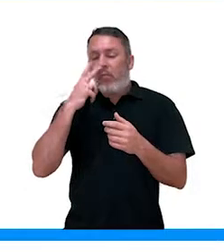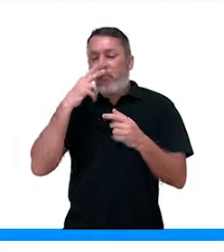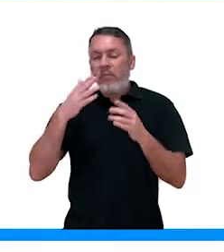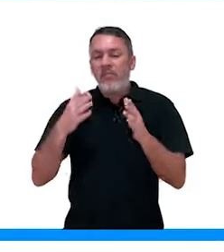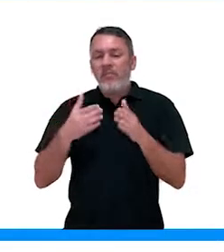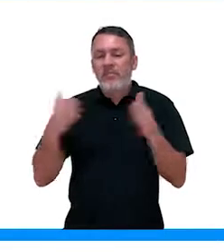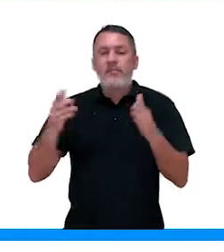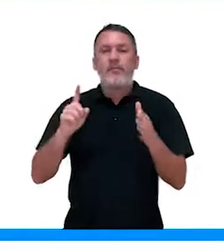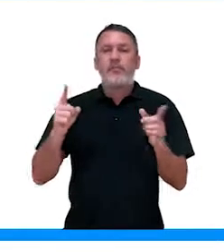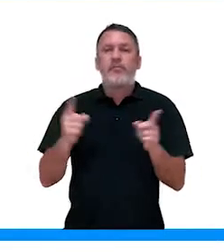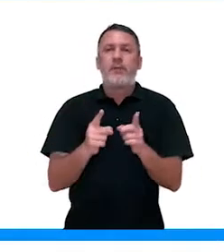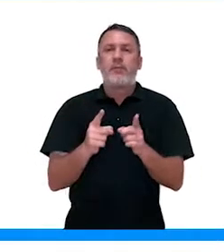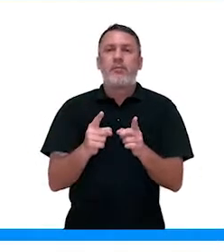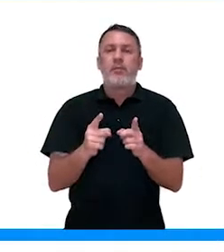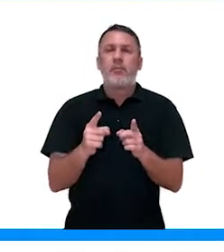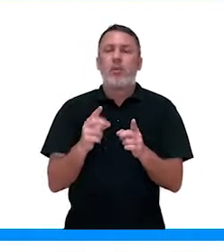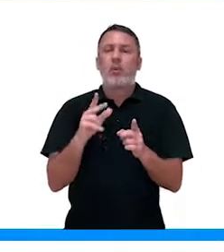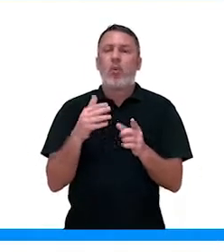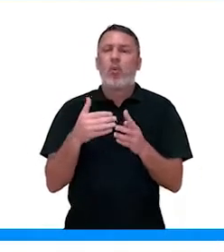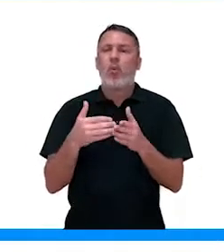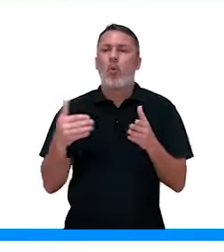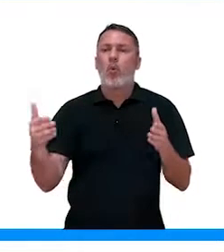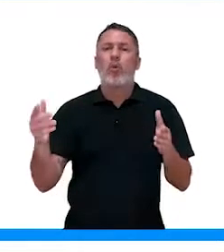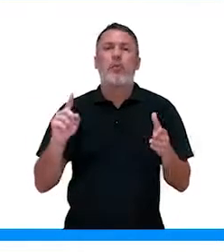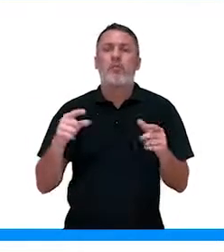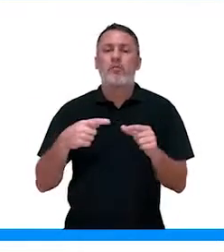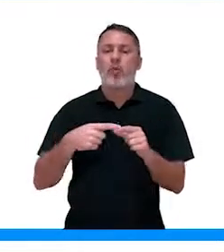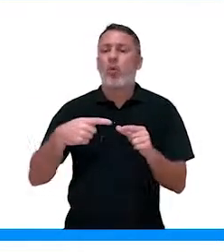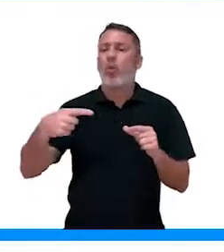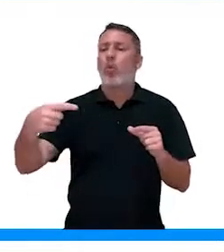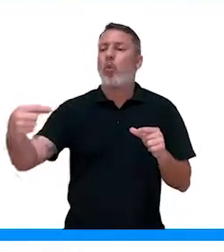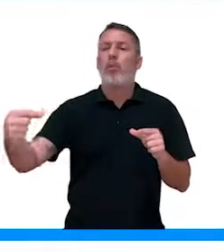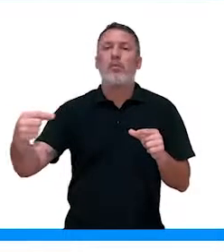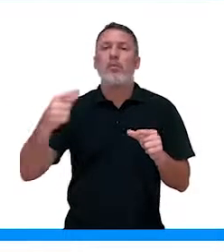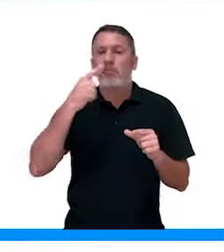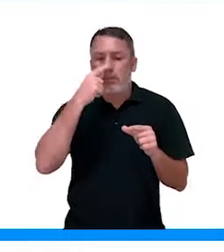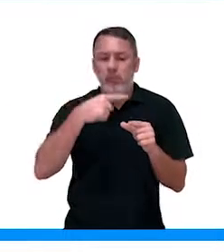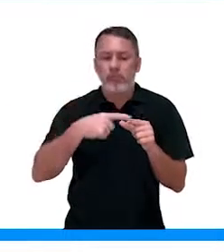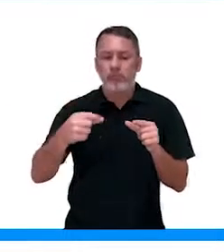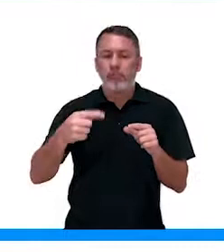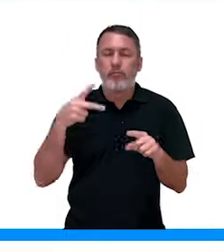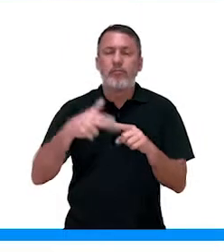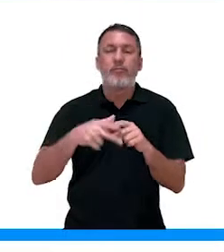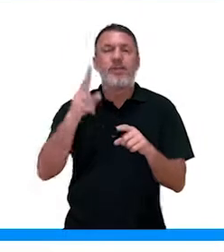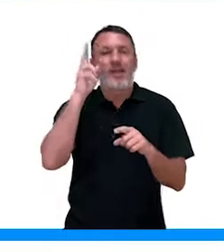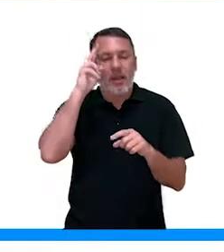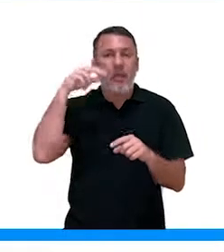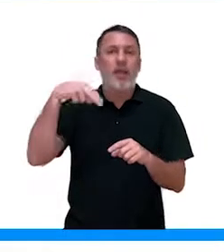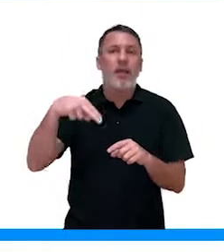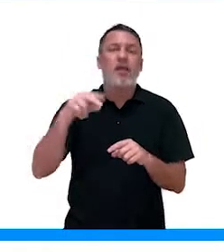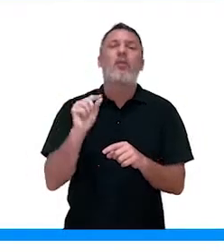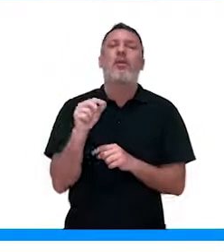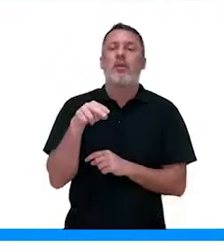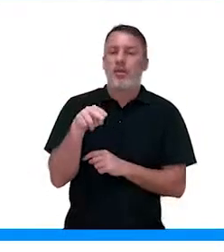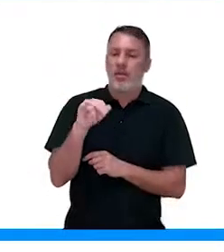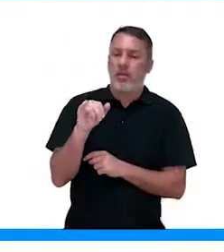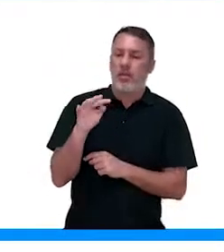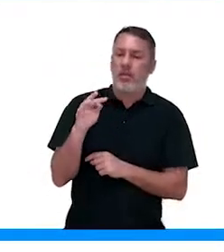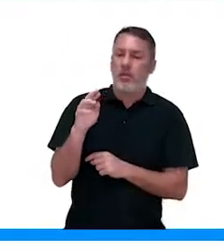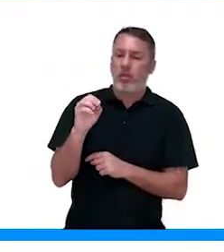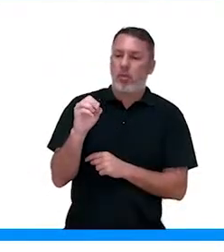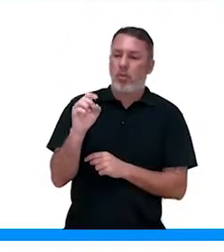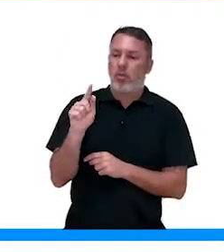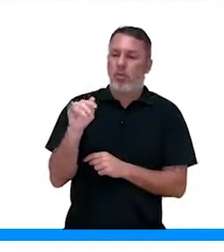limita o crescimento das plantas. Por quê, gente? O nitrogênio, lembra que eu falei para vocês, lá no ciclo do